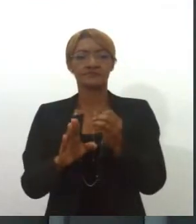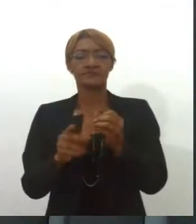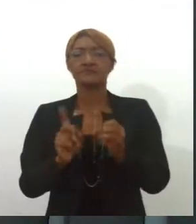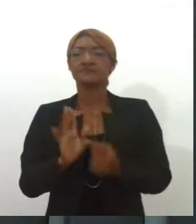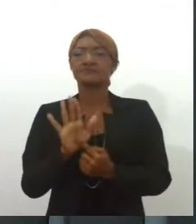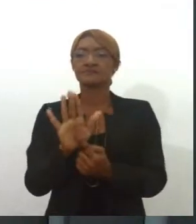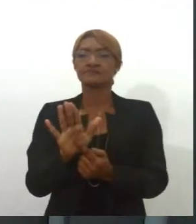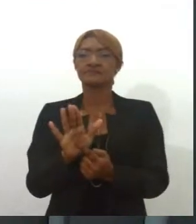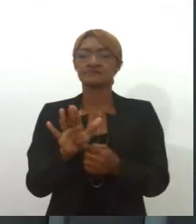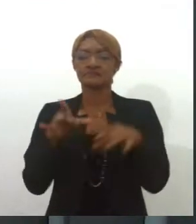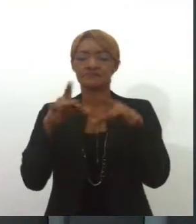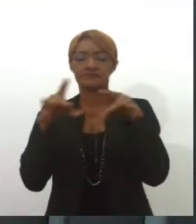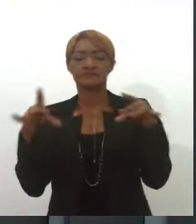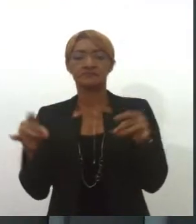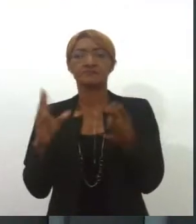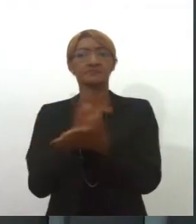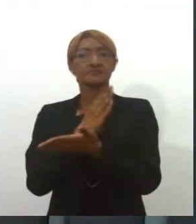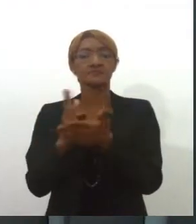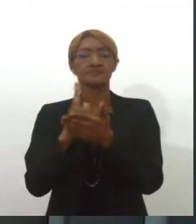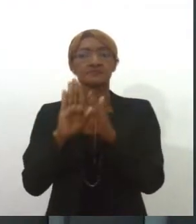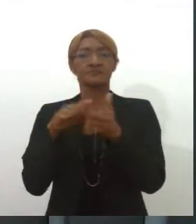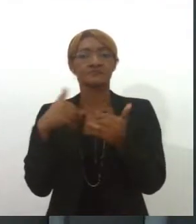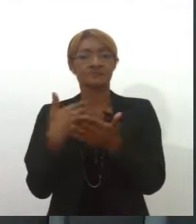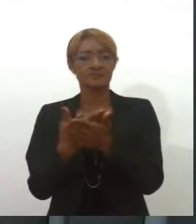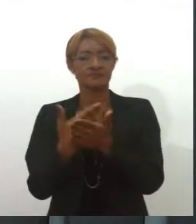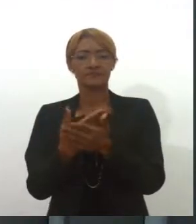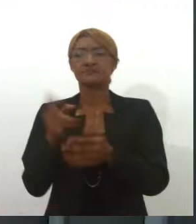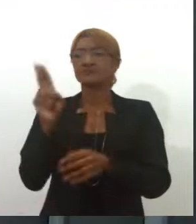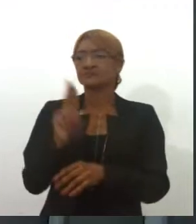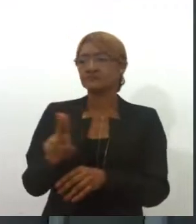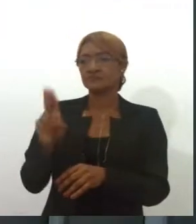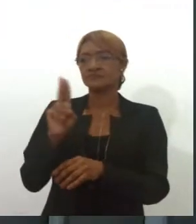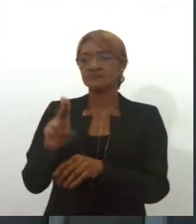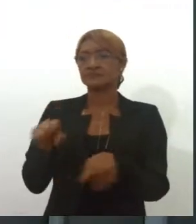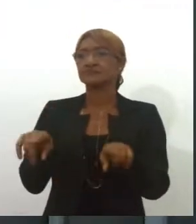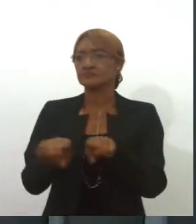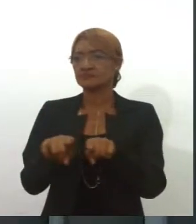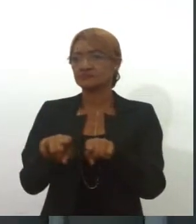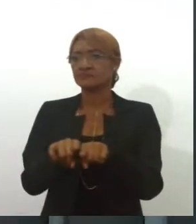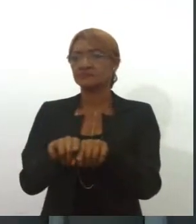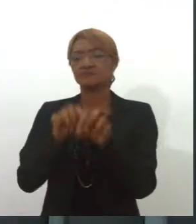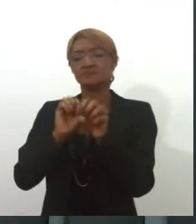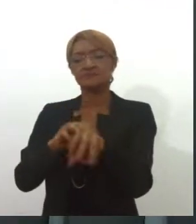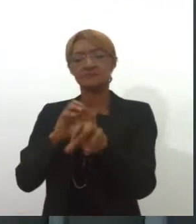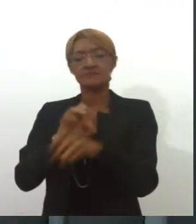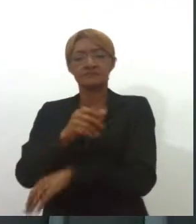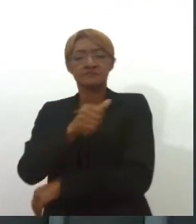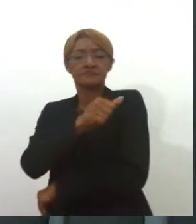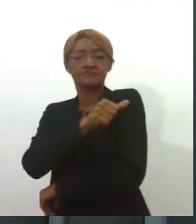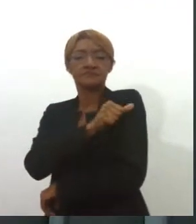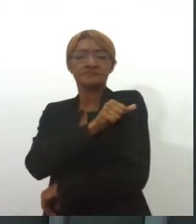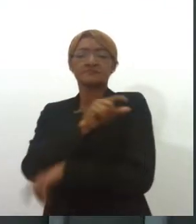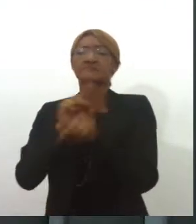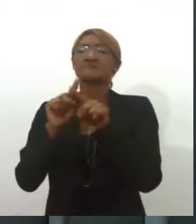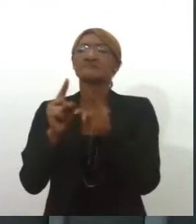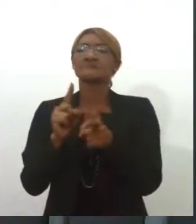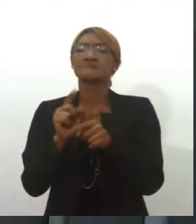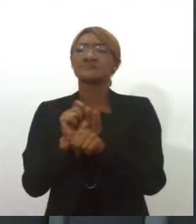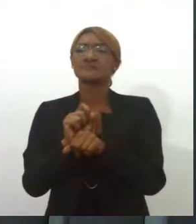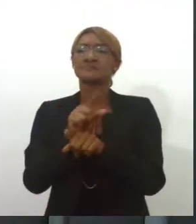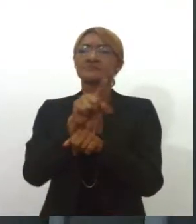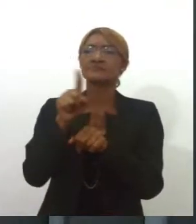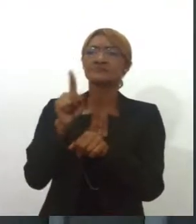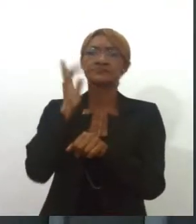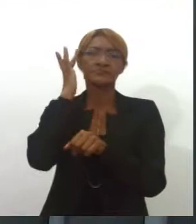percebe que algumas escolas têm utilizado o cordel nas práticas com os alunos. Mas o que é que falta você, Isabel,